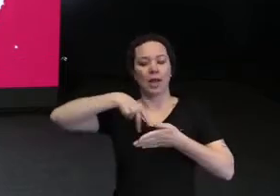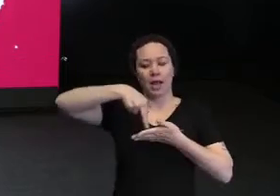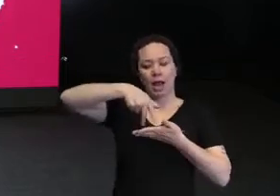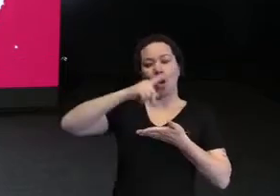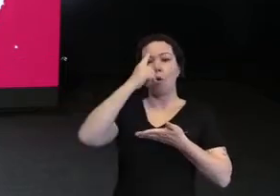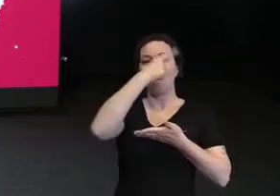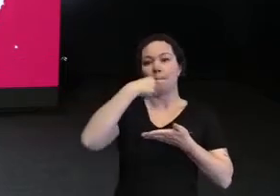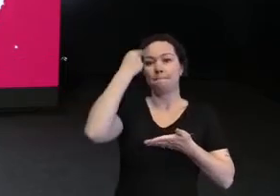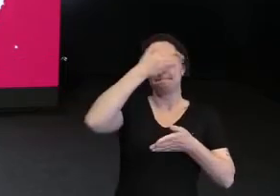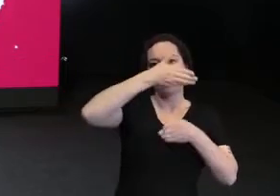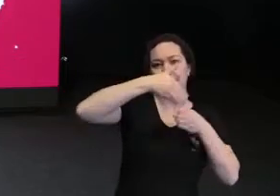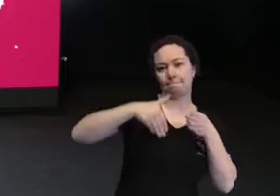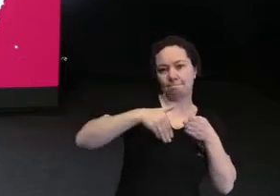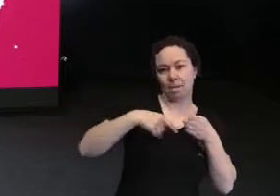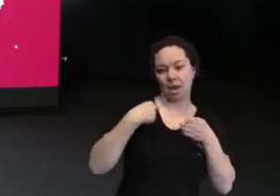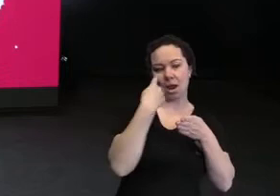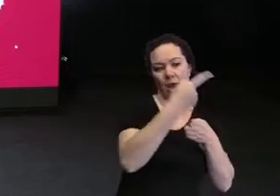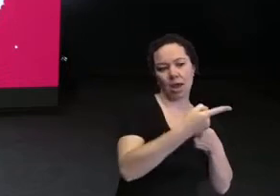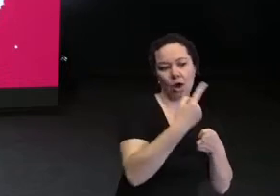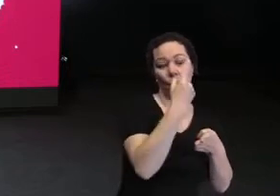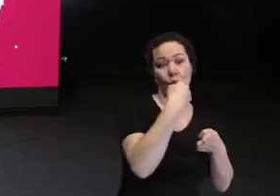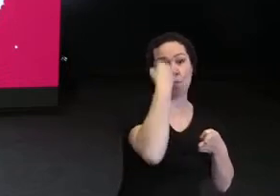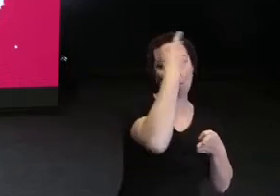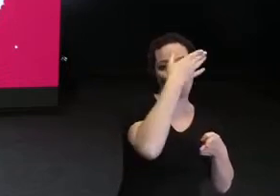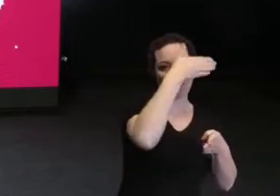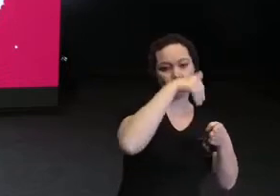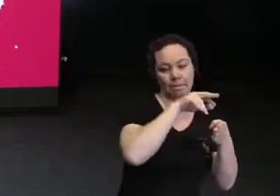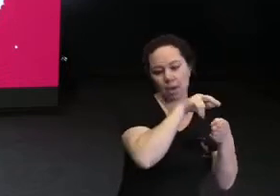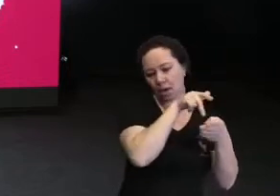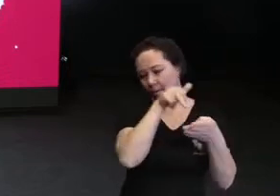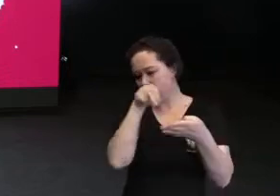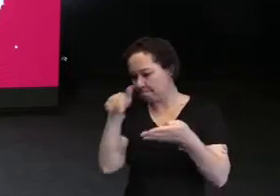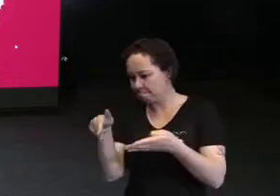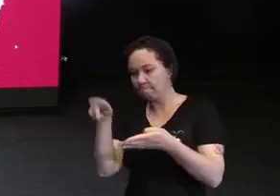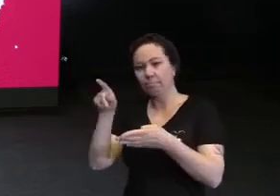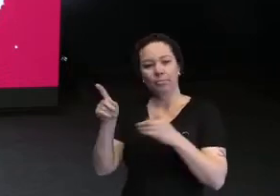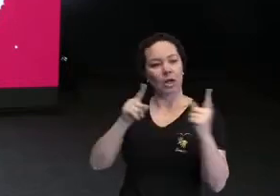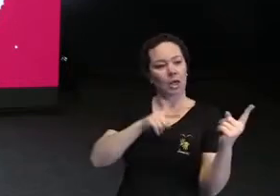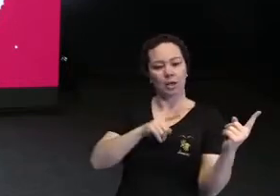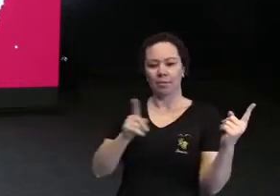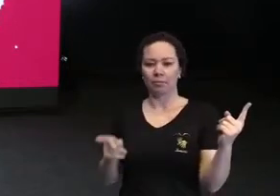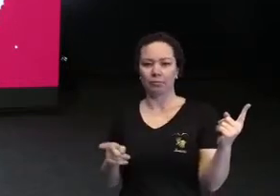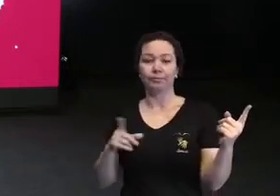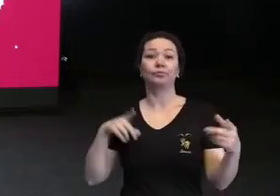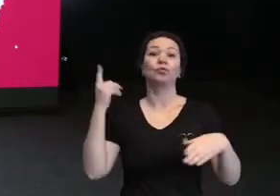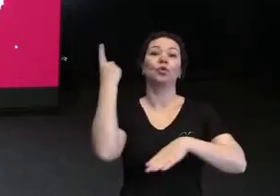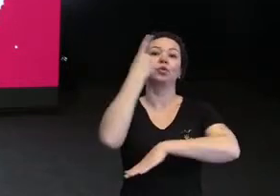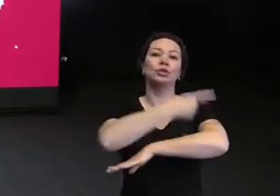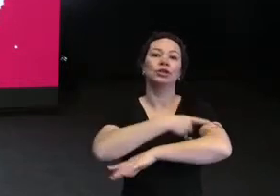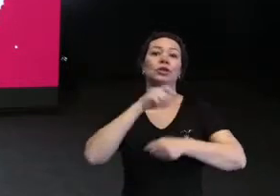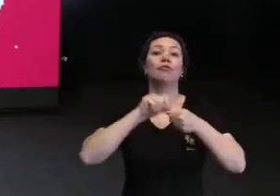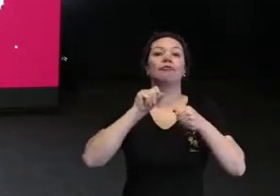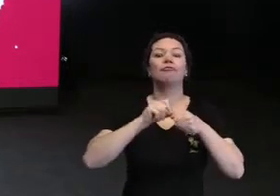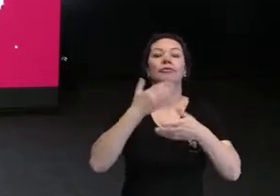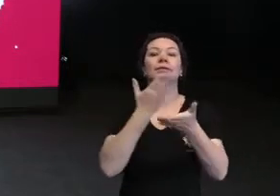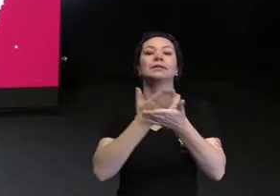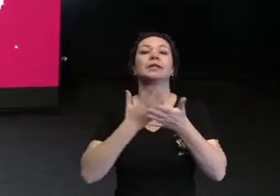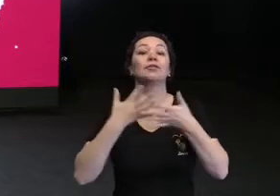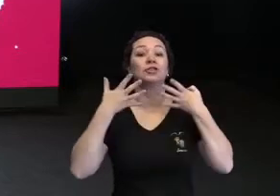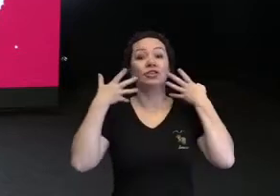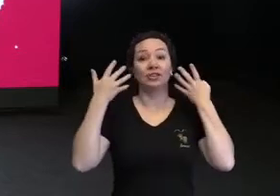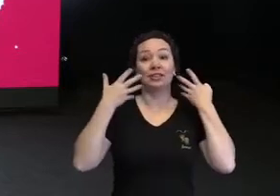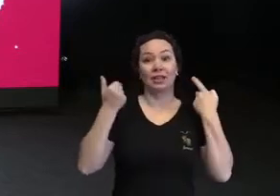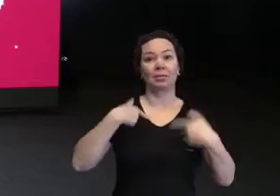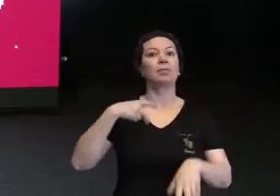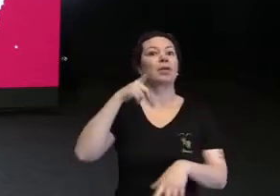ir, e uma hora e meia a pé para voltar, três horas, quatro vezes por semana. E ainda tinha um dia que eu fazia aula de teatro para